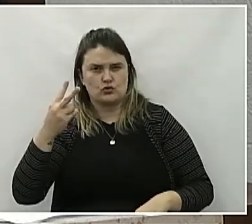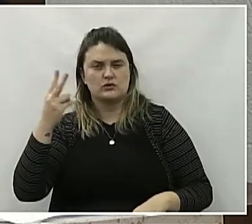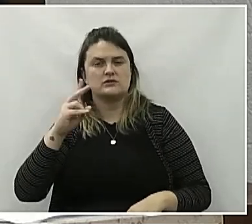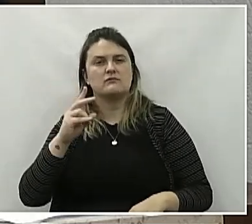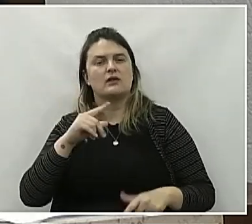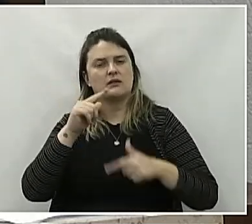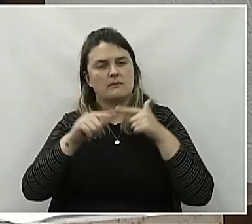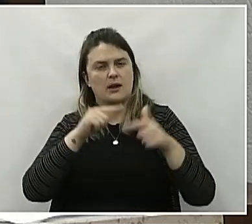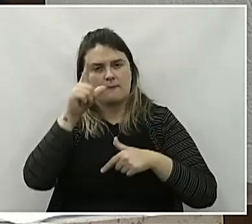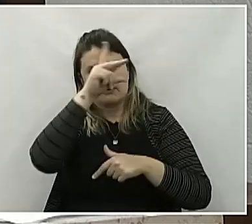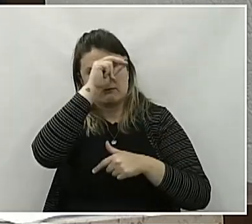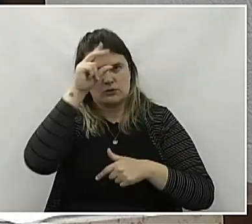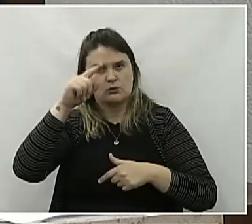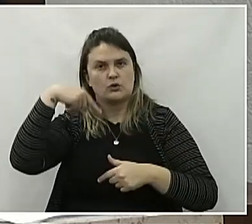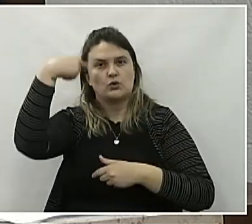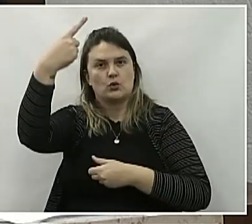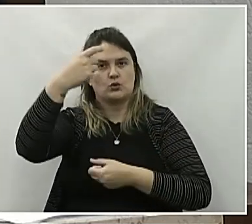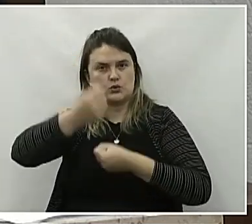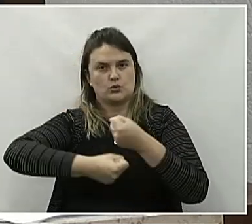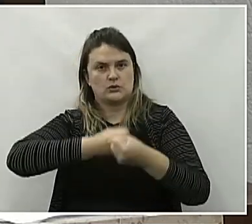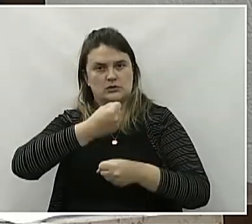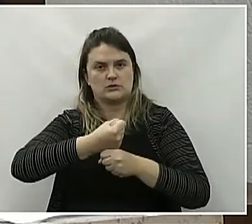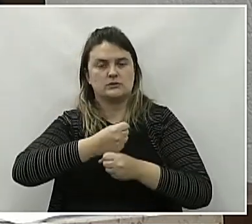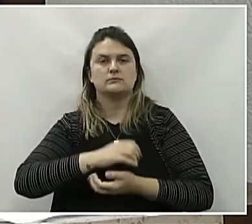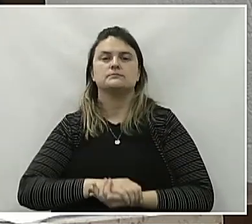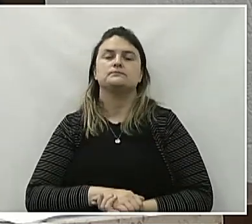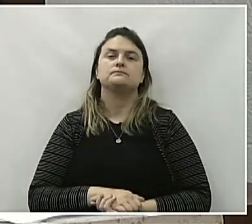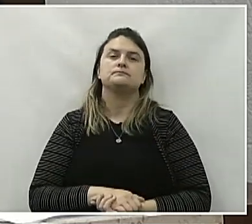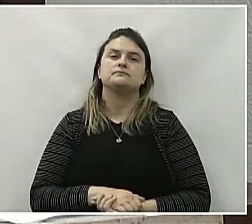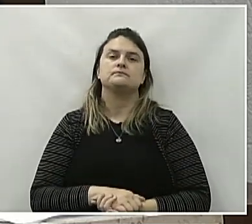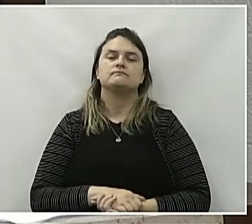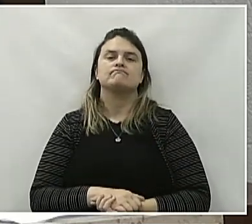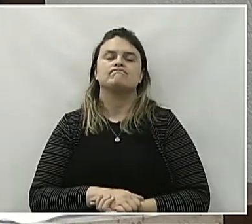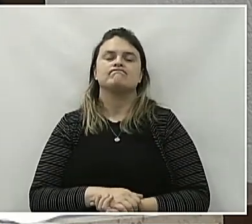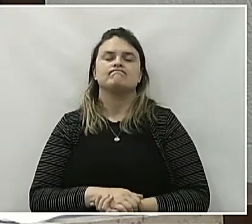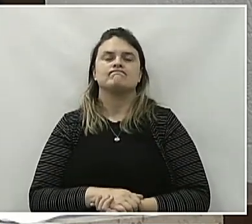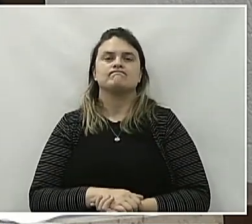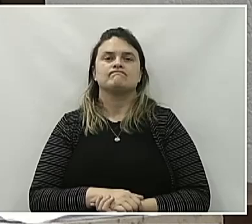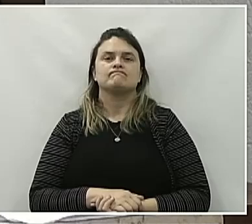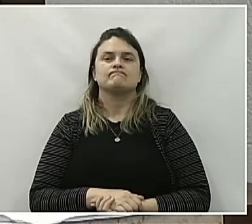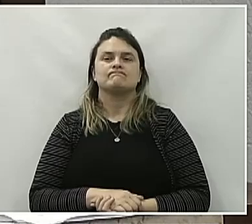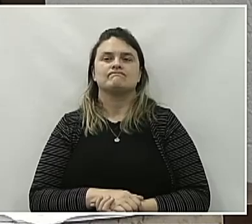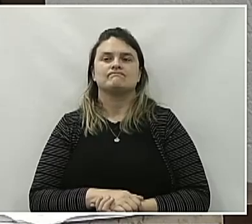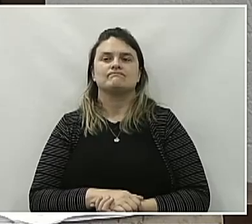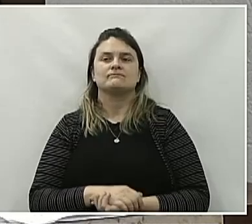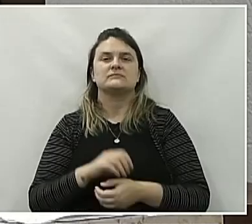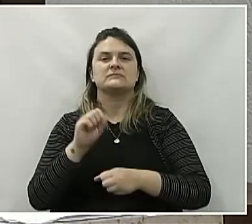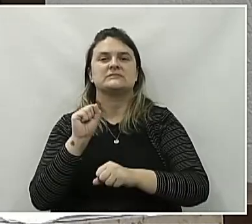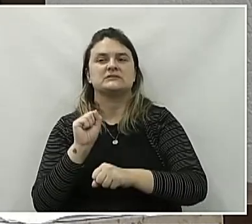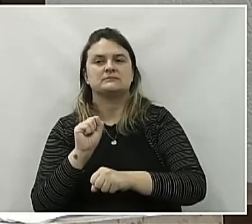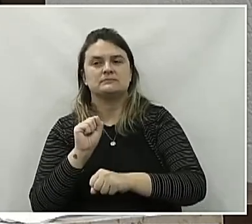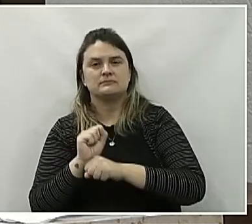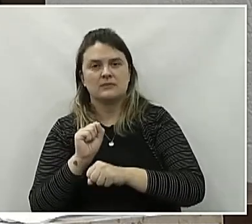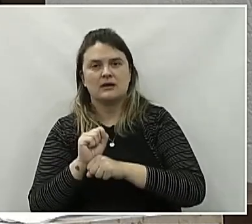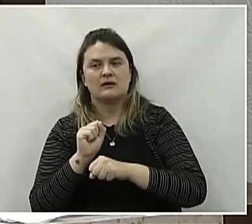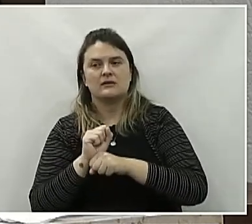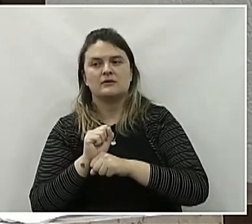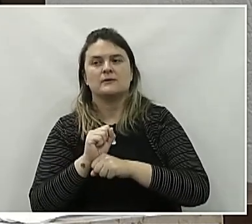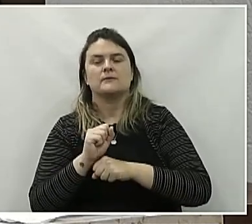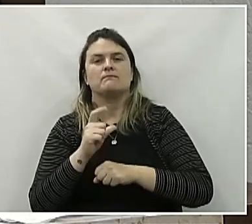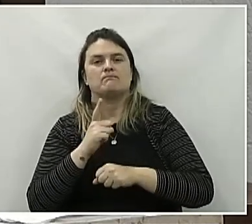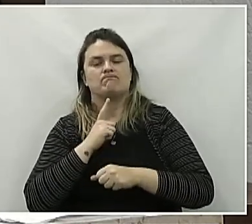prefeitos e vice-prefeitos do município do União da Vitória. Espero que tenha aí um processo